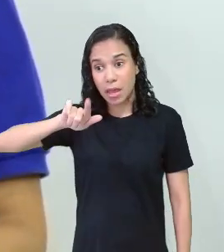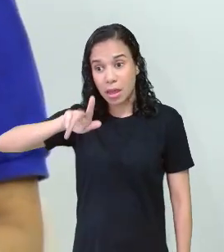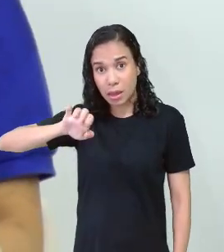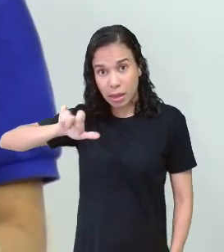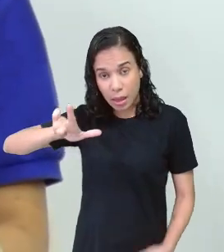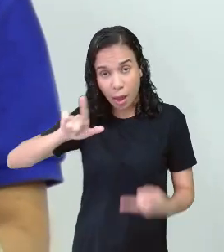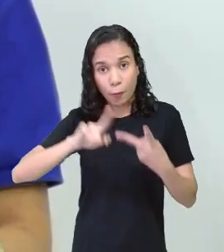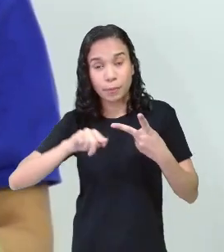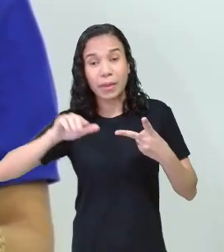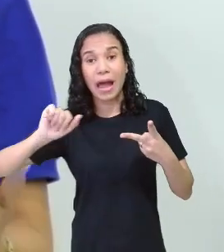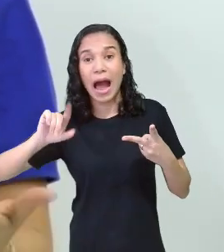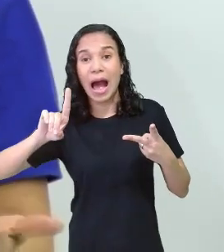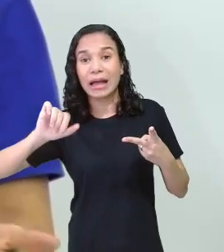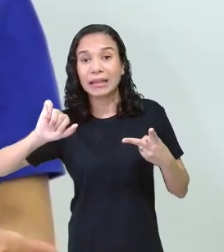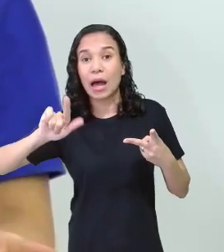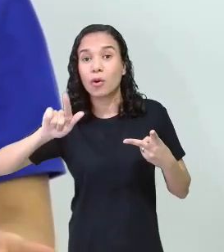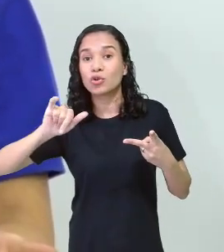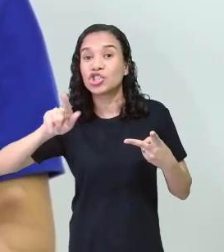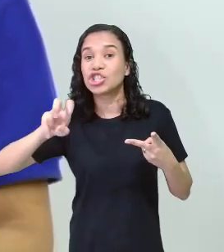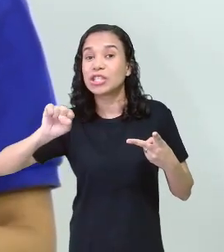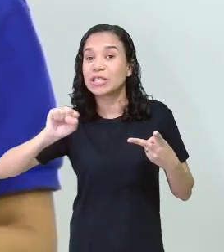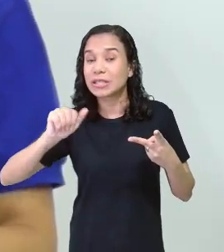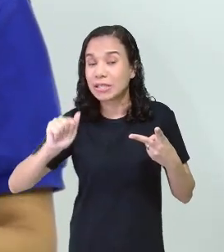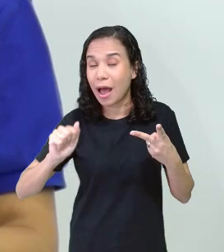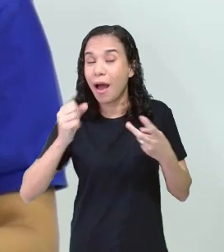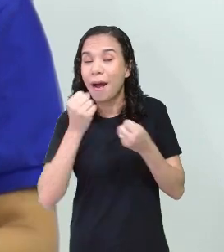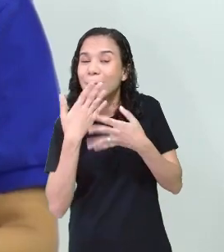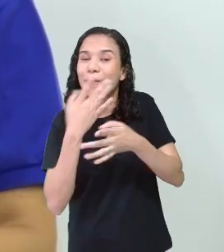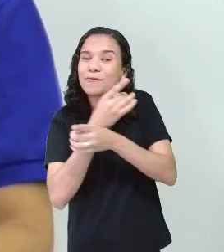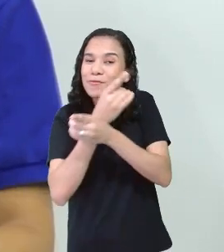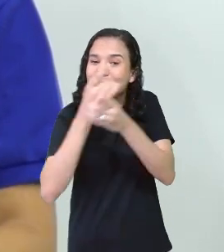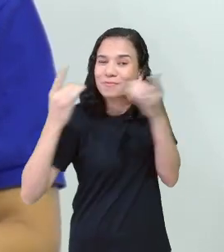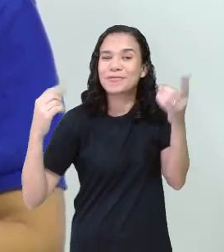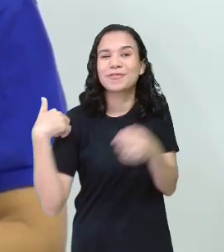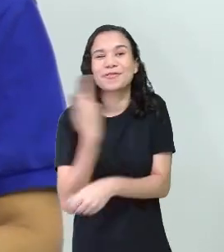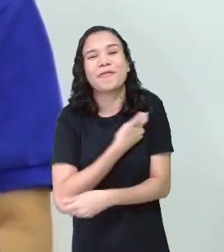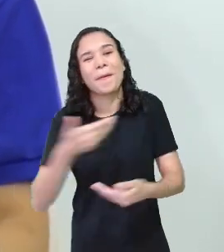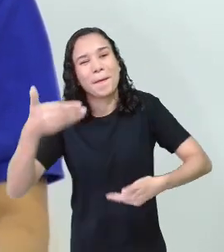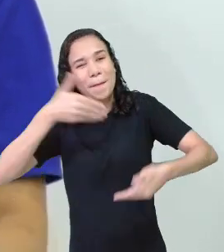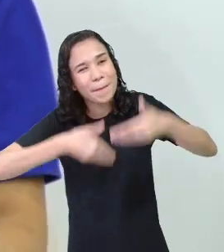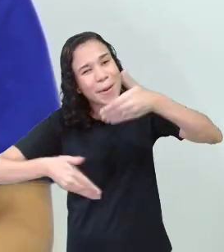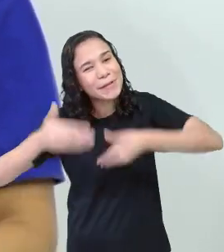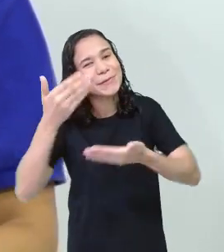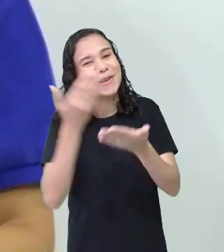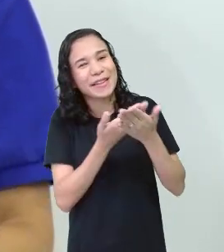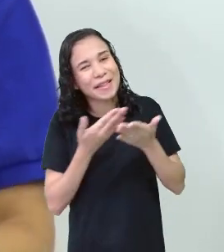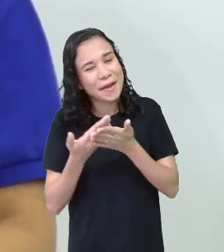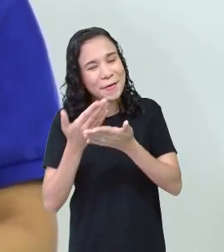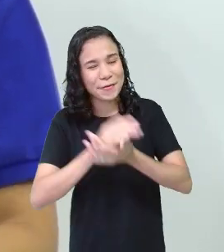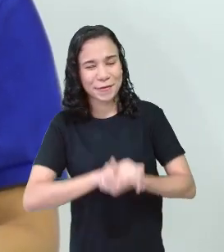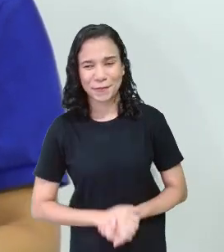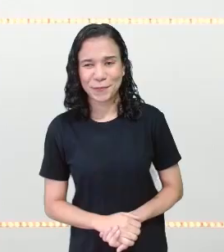Adalgisa, dando bom dia. Então, fica aí para participar da aula da professora Casey.